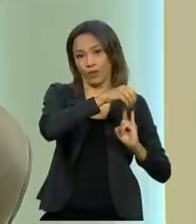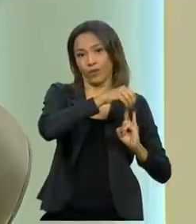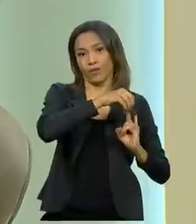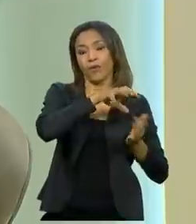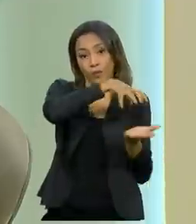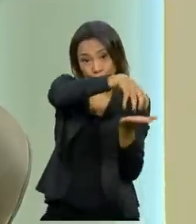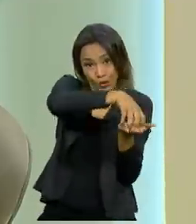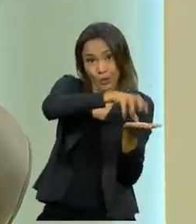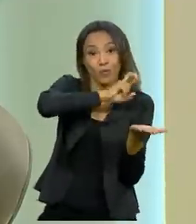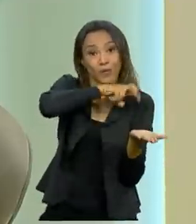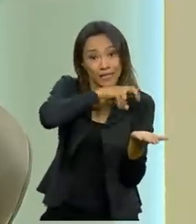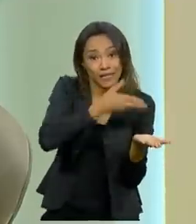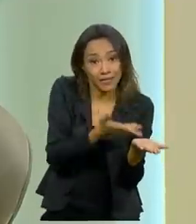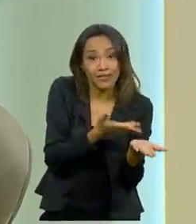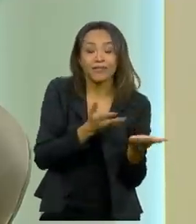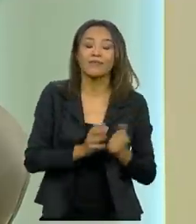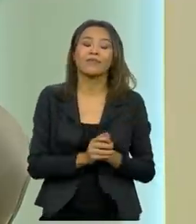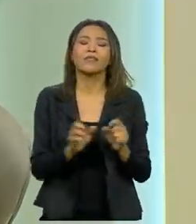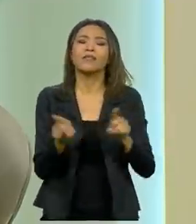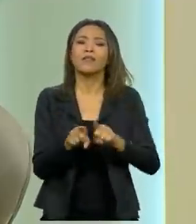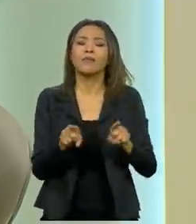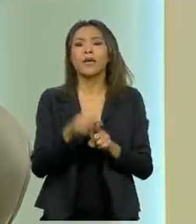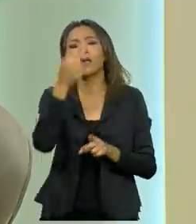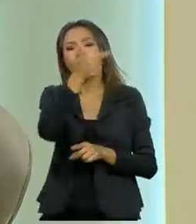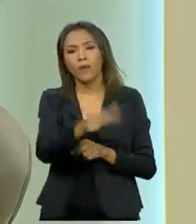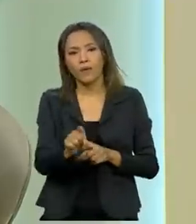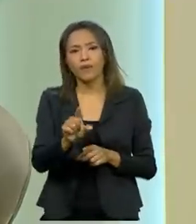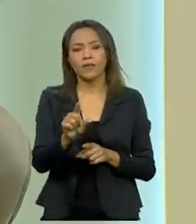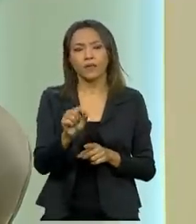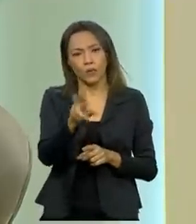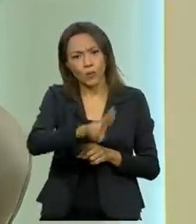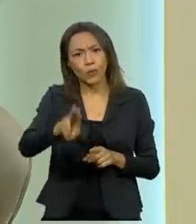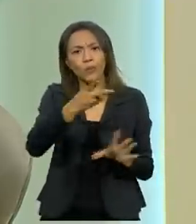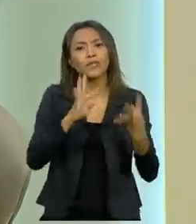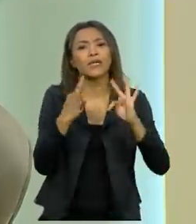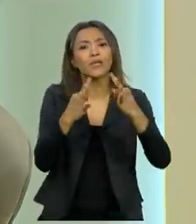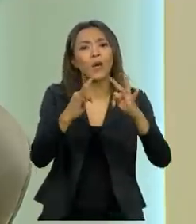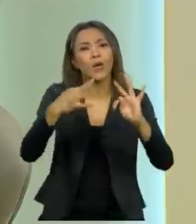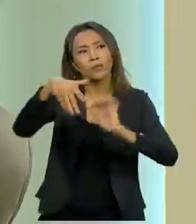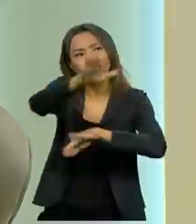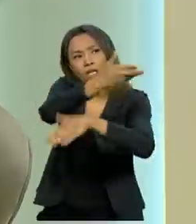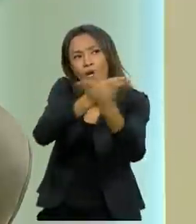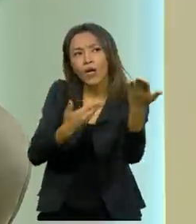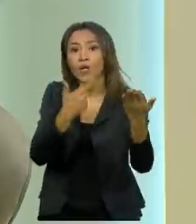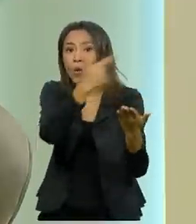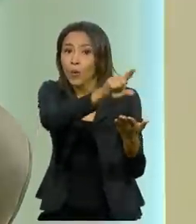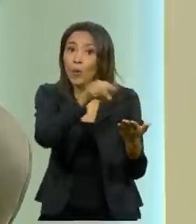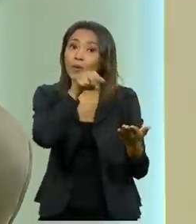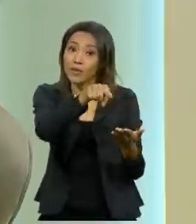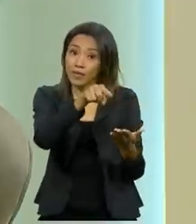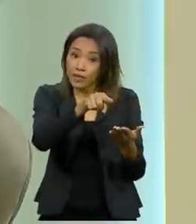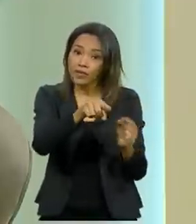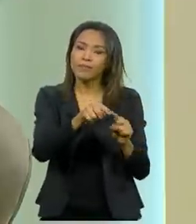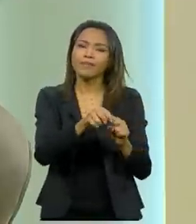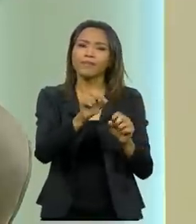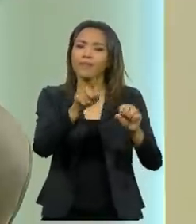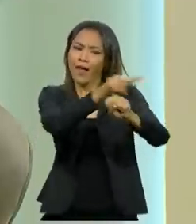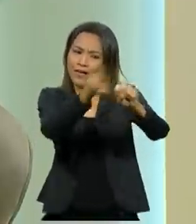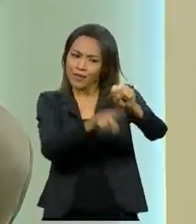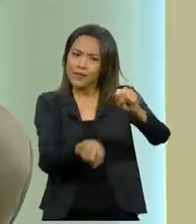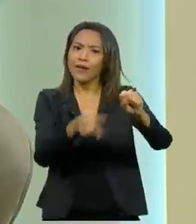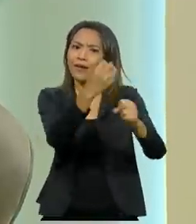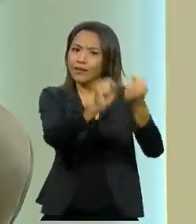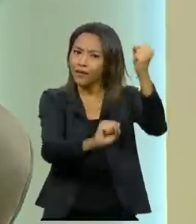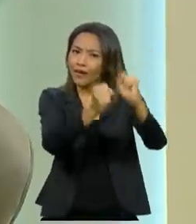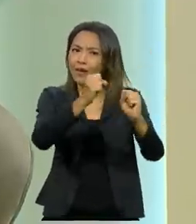E, sobretudo, apostamos no encomenda tecnológica com a farmacêutica AstraZeneca para transferência de